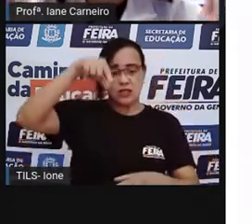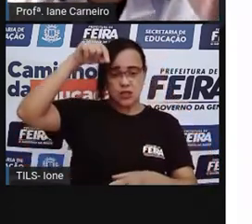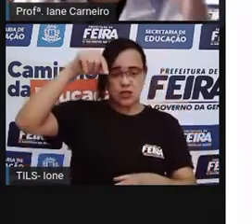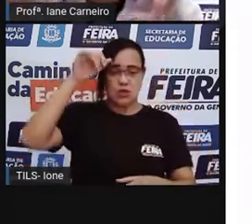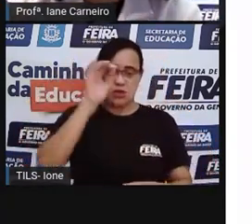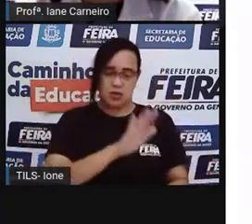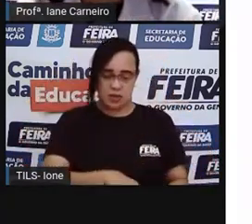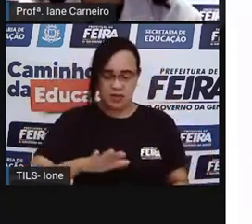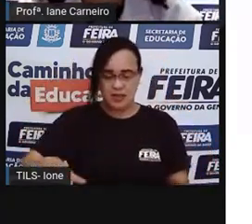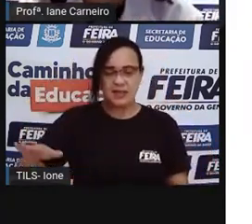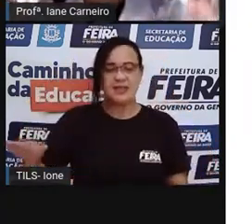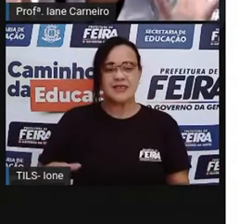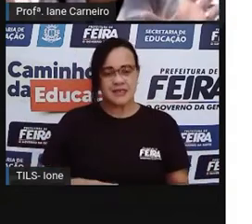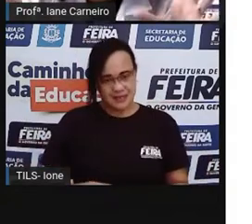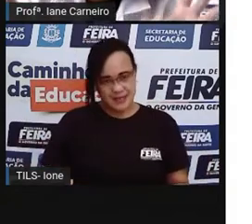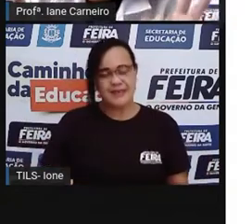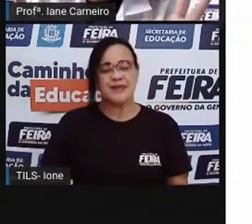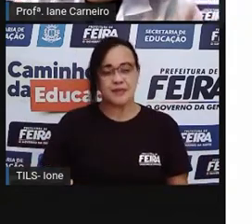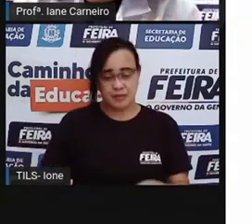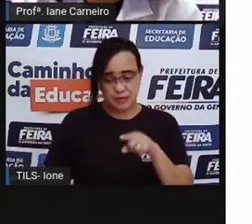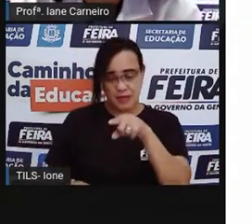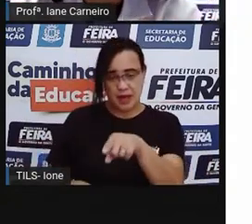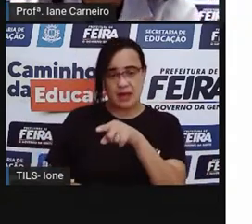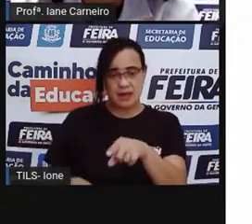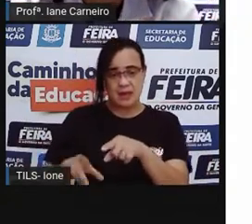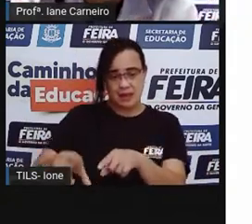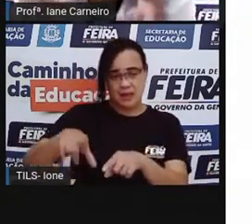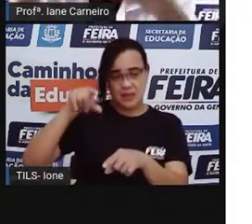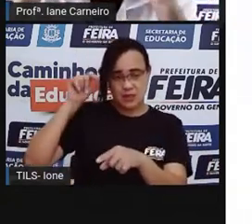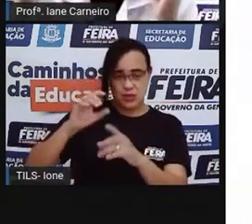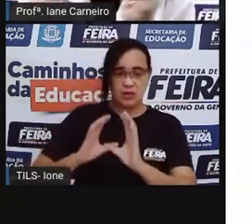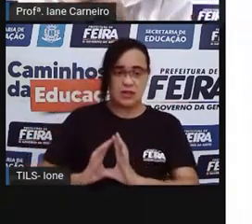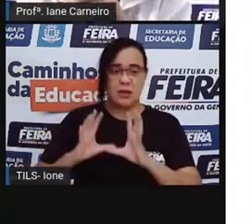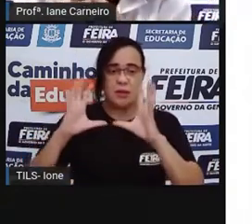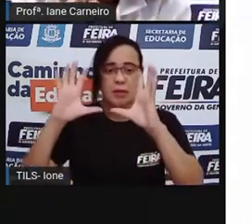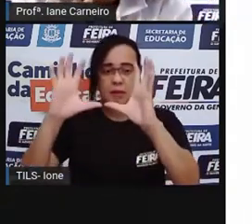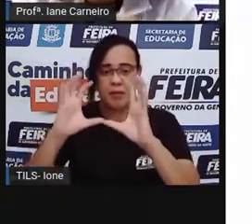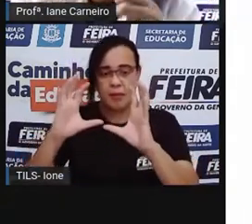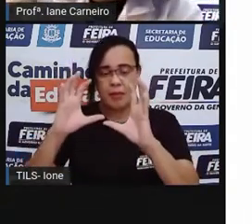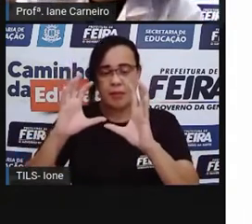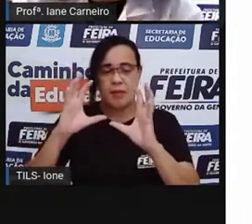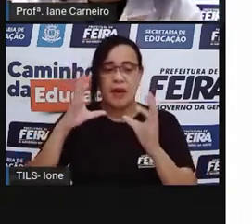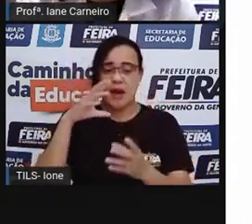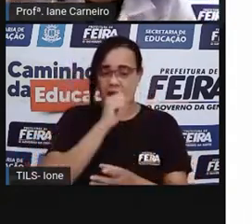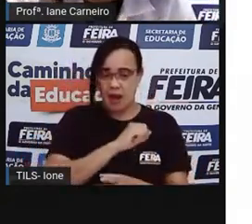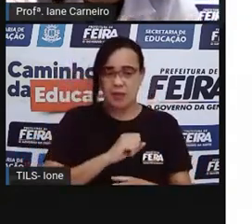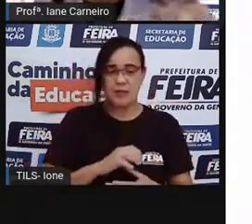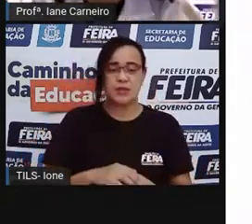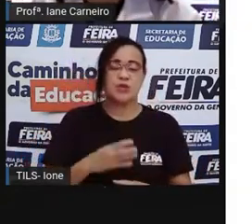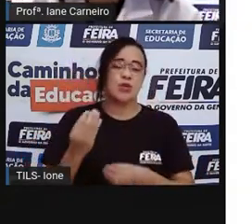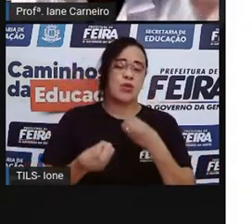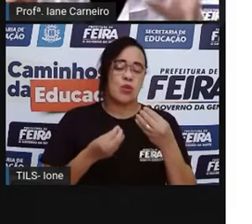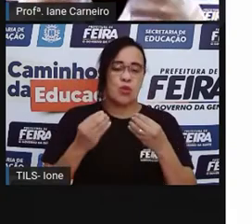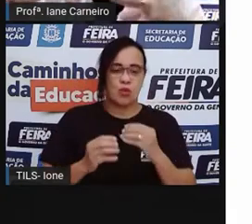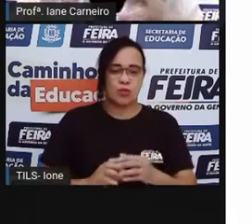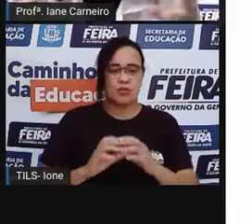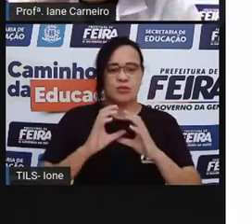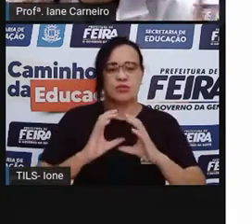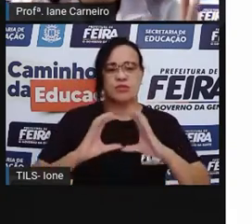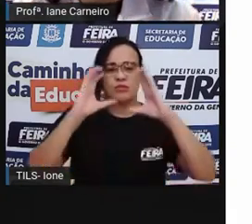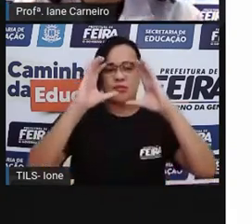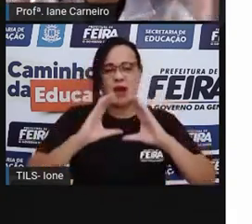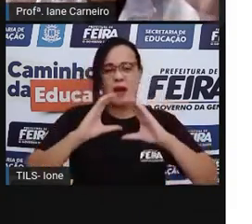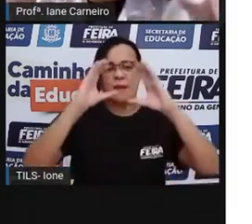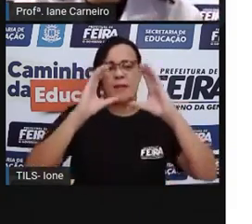criança, e quando a bola cair no chão, aquela criança que foi escolhida, ela tem que pegar a bola e tentar dar pulos, três,